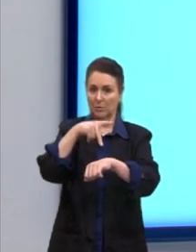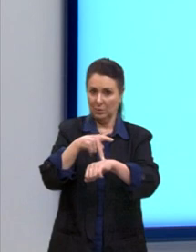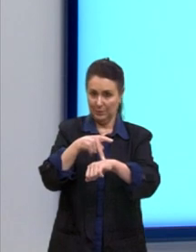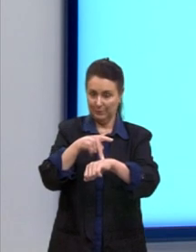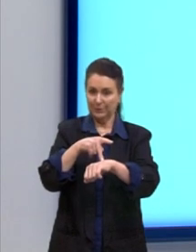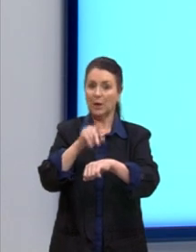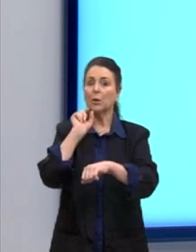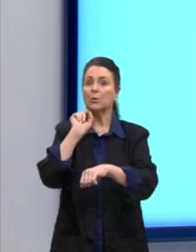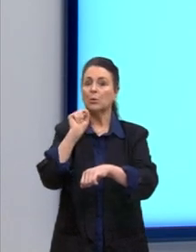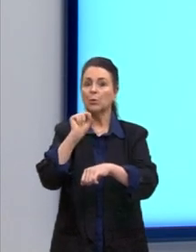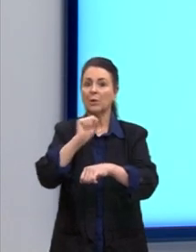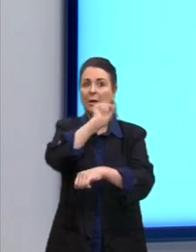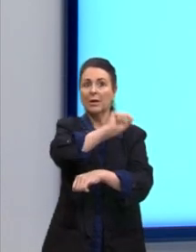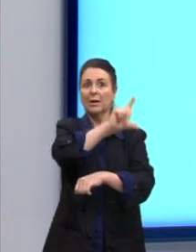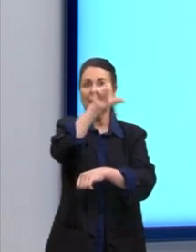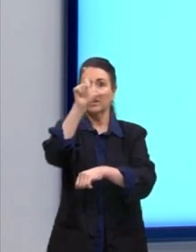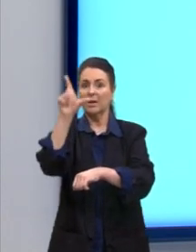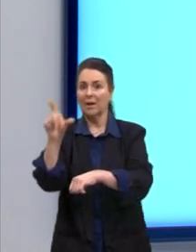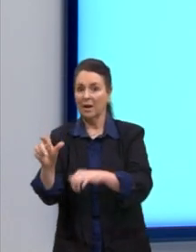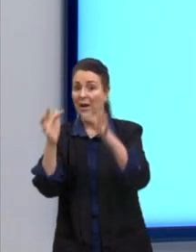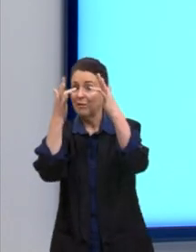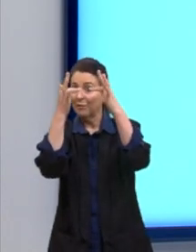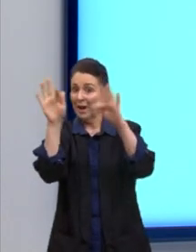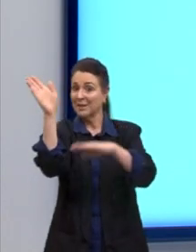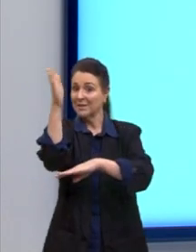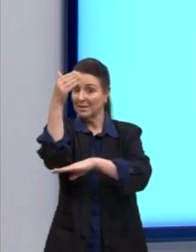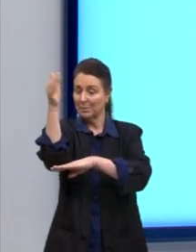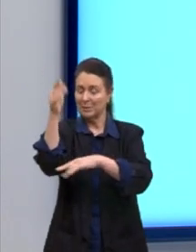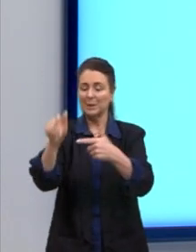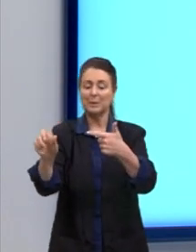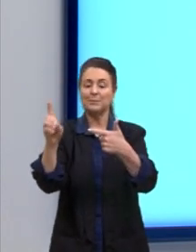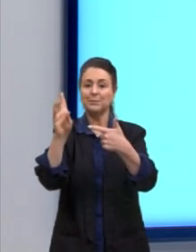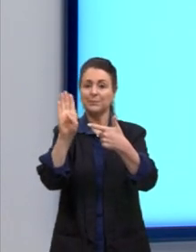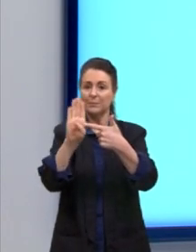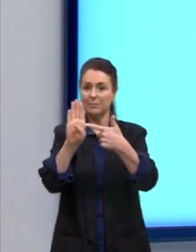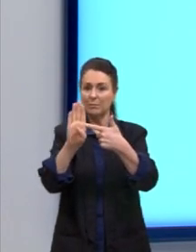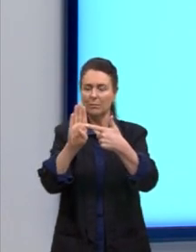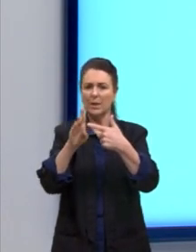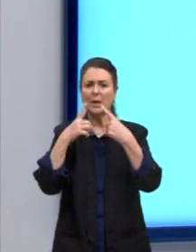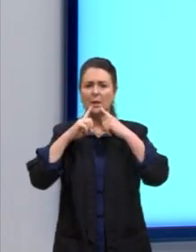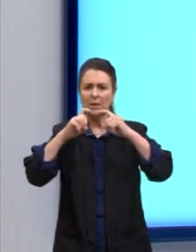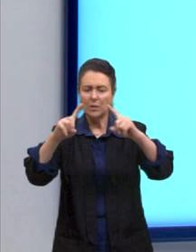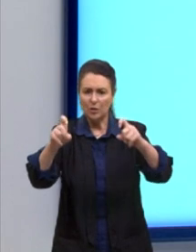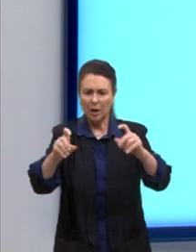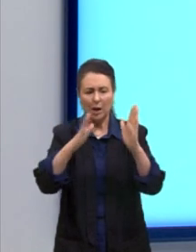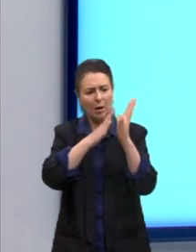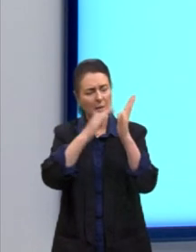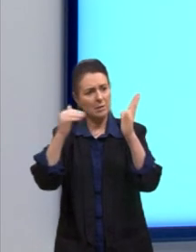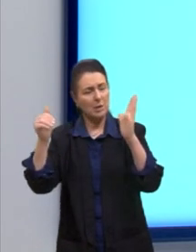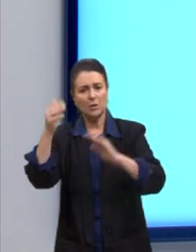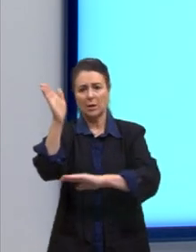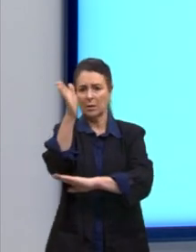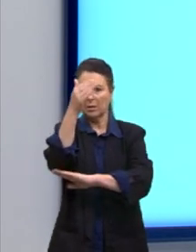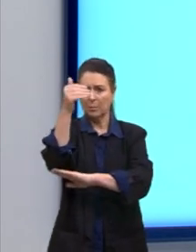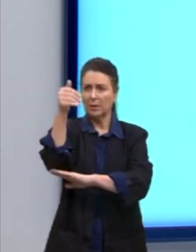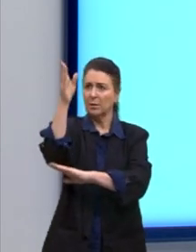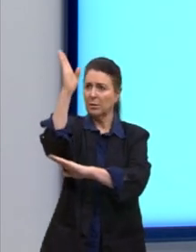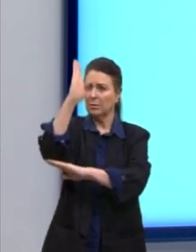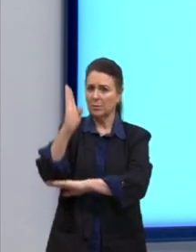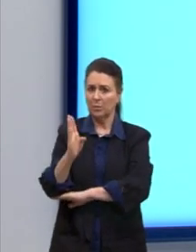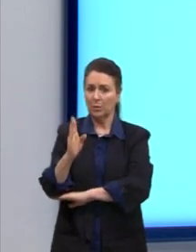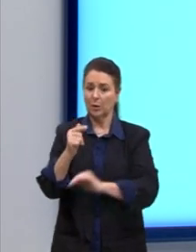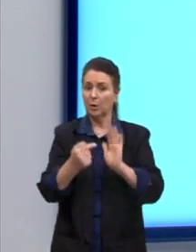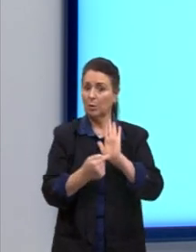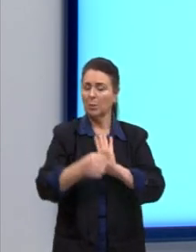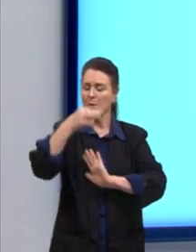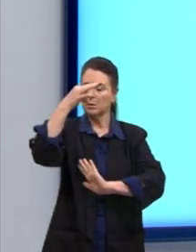ordem e o progresso. Letra B. Criticar a estética da bandeira nacional que não reflete com exatidão